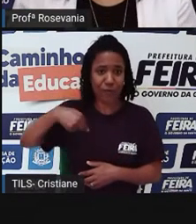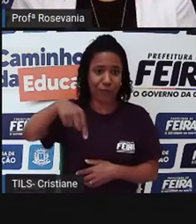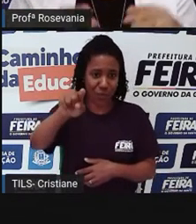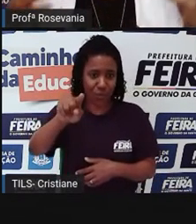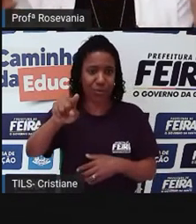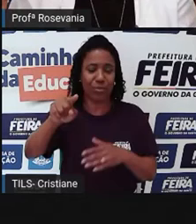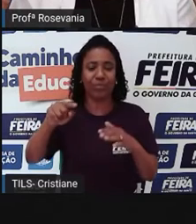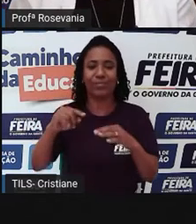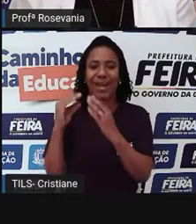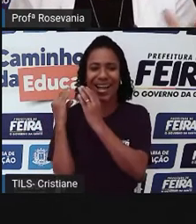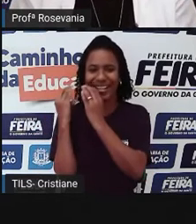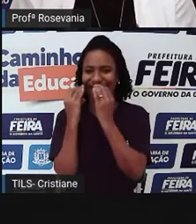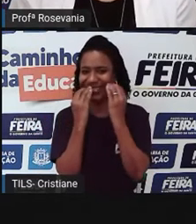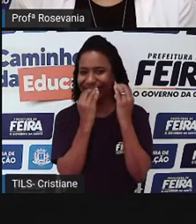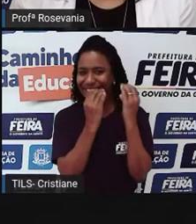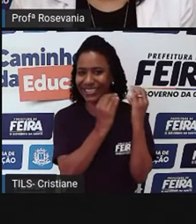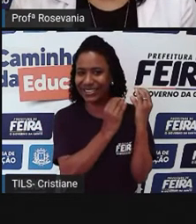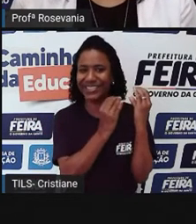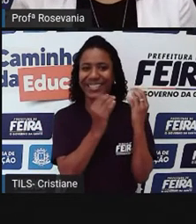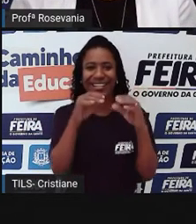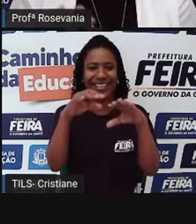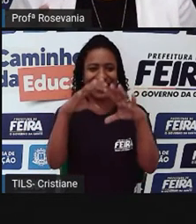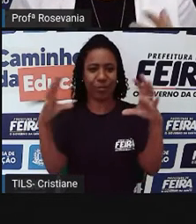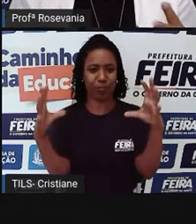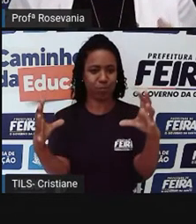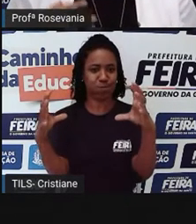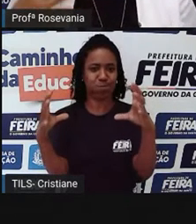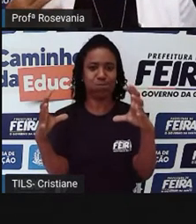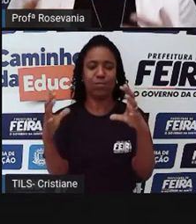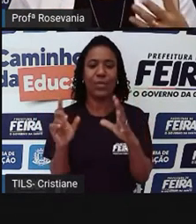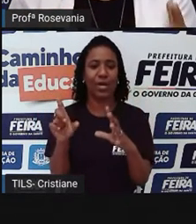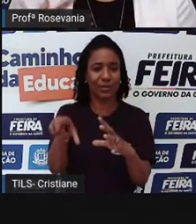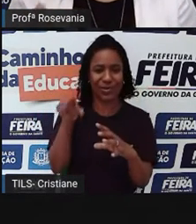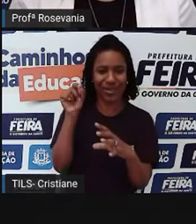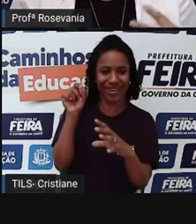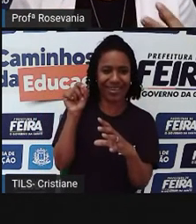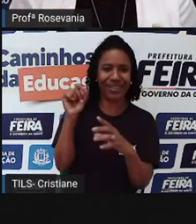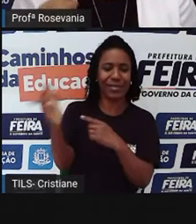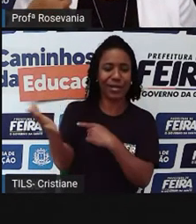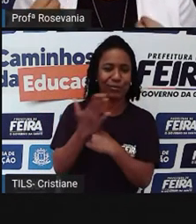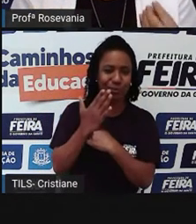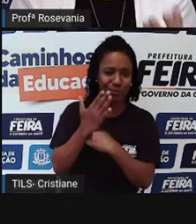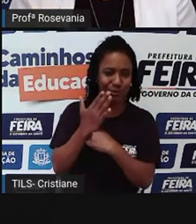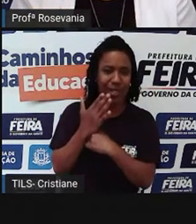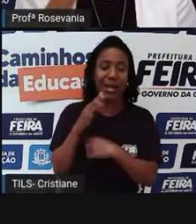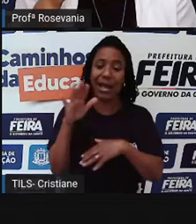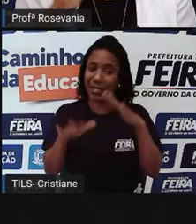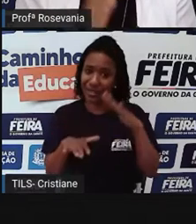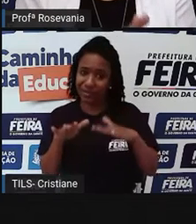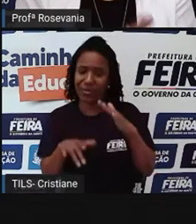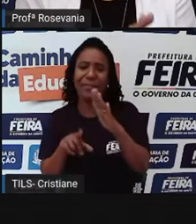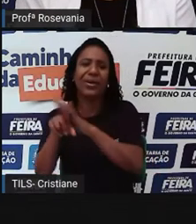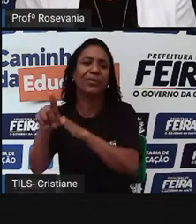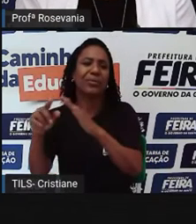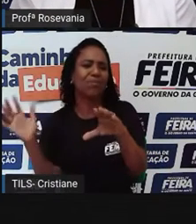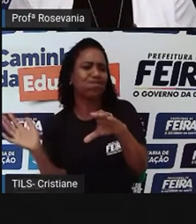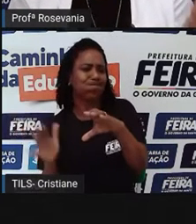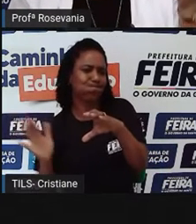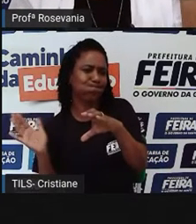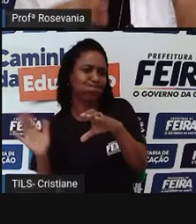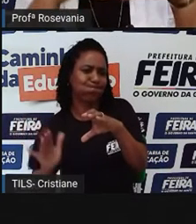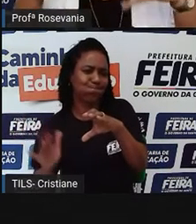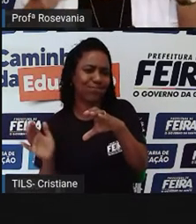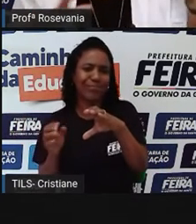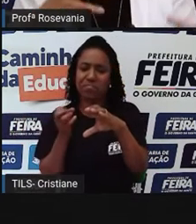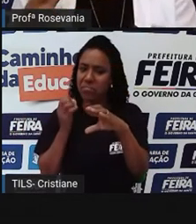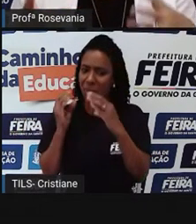até hoje não consigo, gente, escolher melancia, mas sempre tem alguém com aquela predisposição que bate ali na melancia,